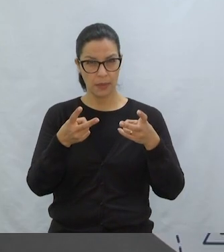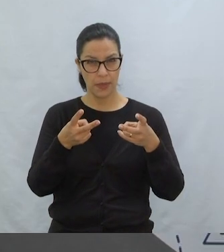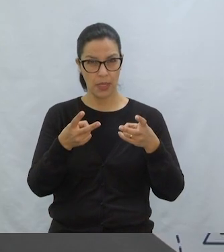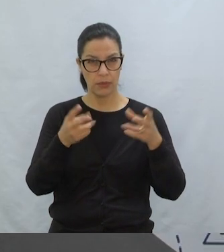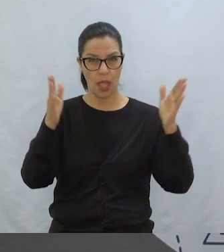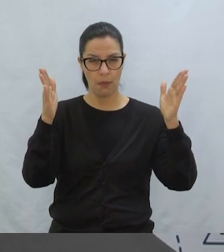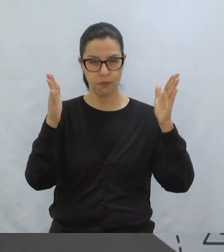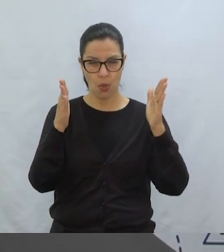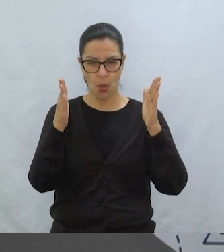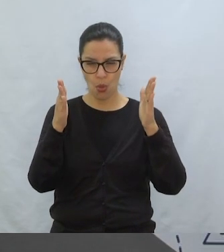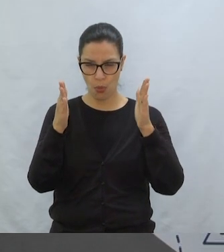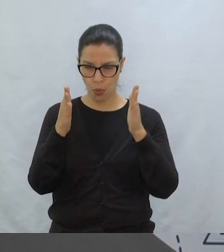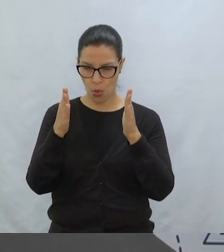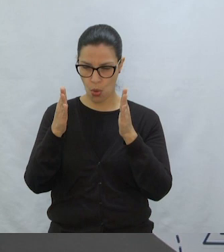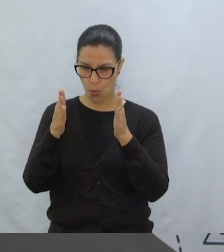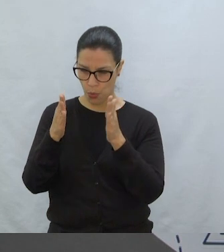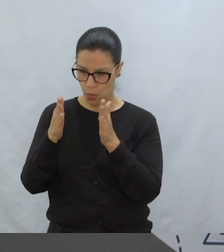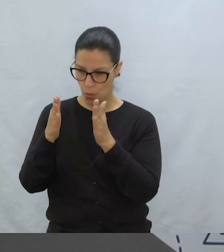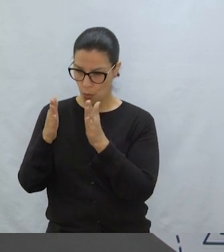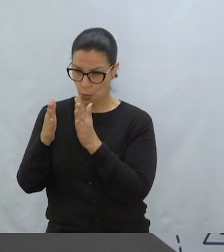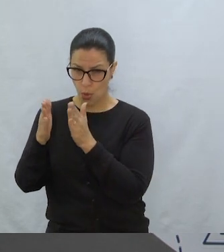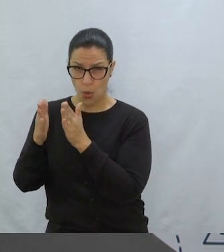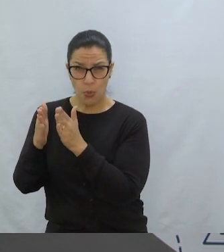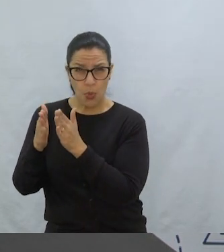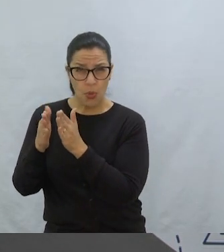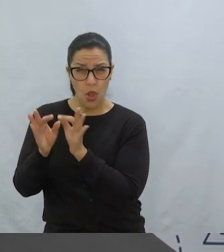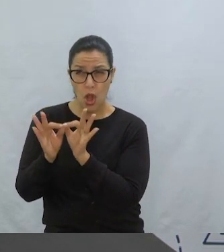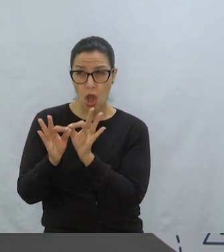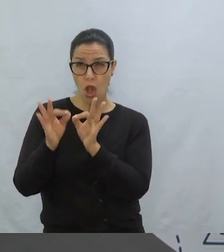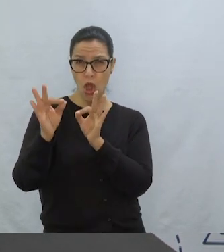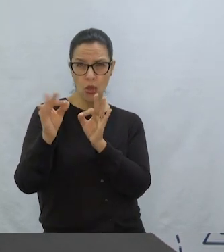Percebeu então o que foi acontecendo com o lobo?